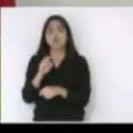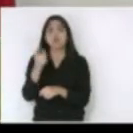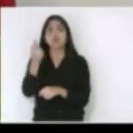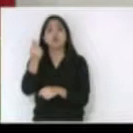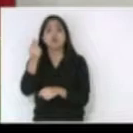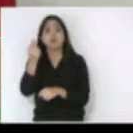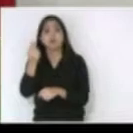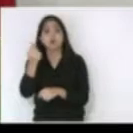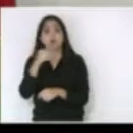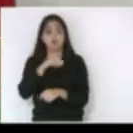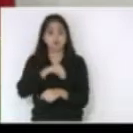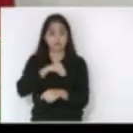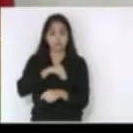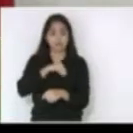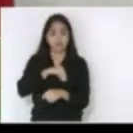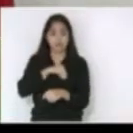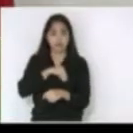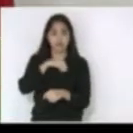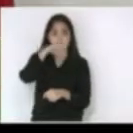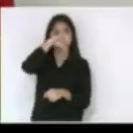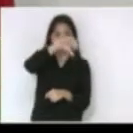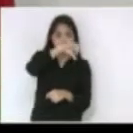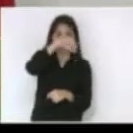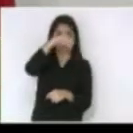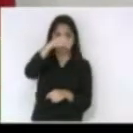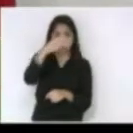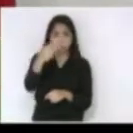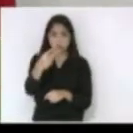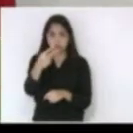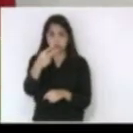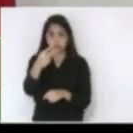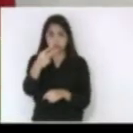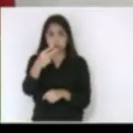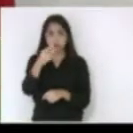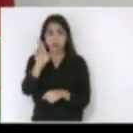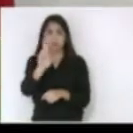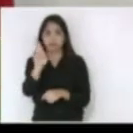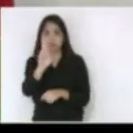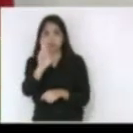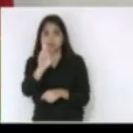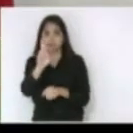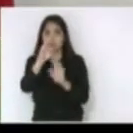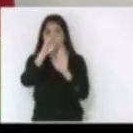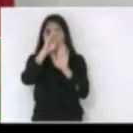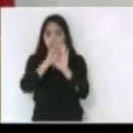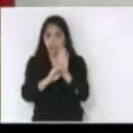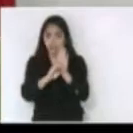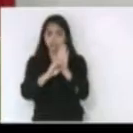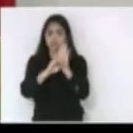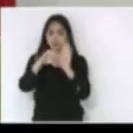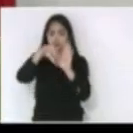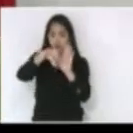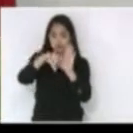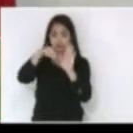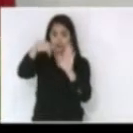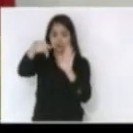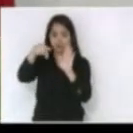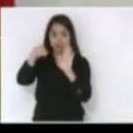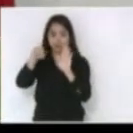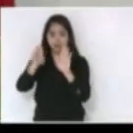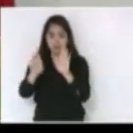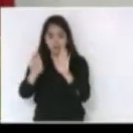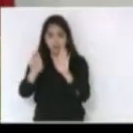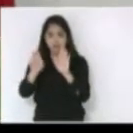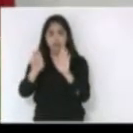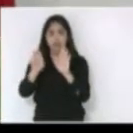979 reais caiu para 965 reais no